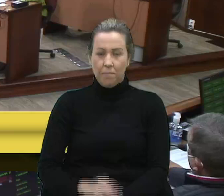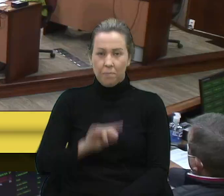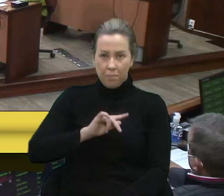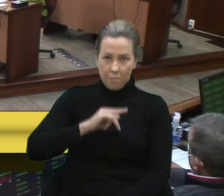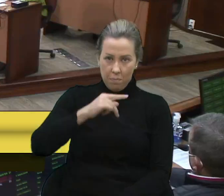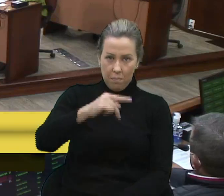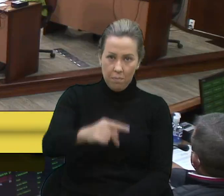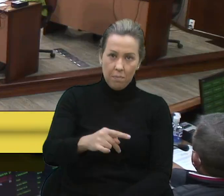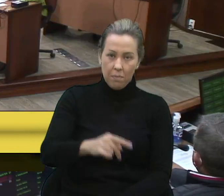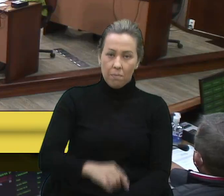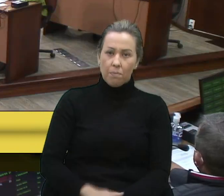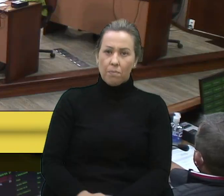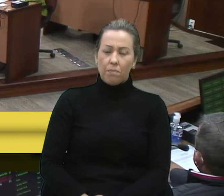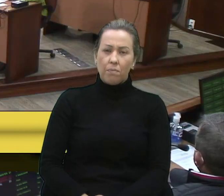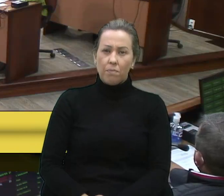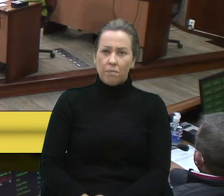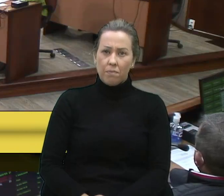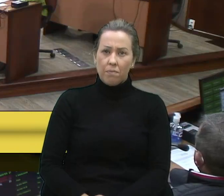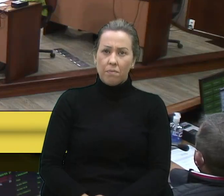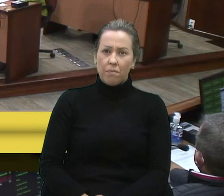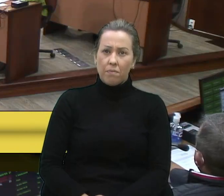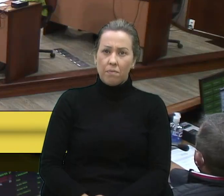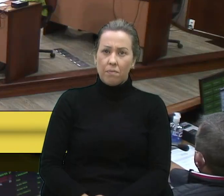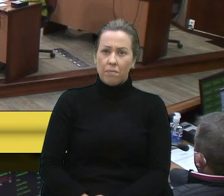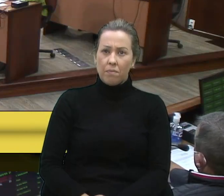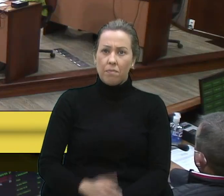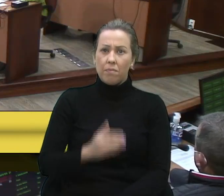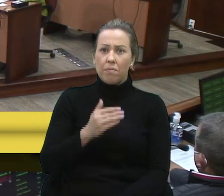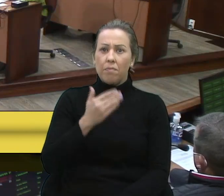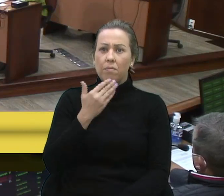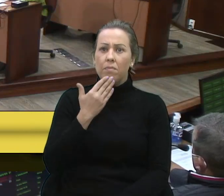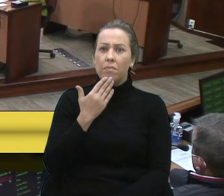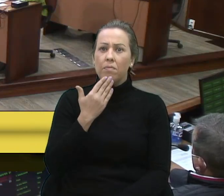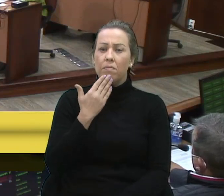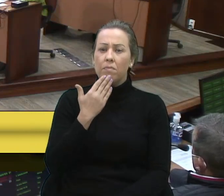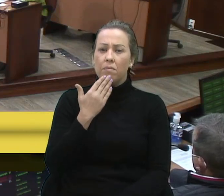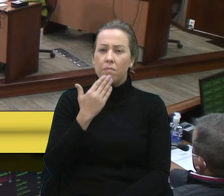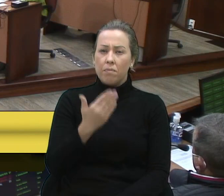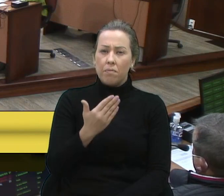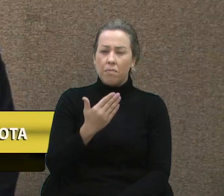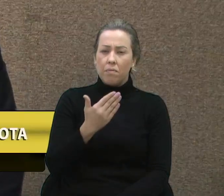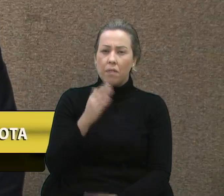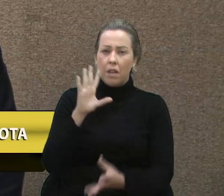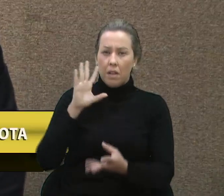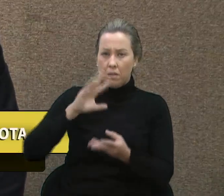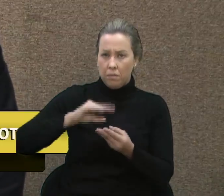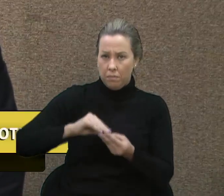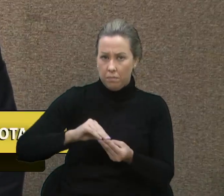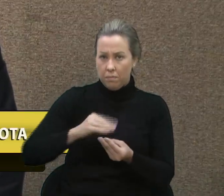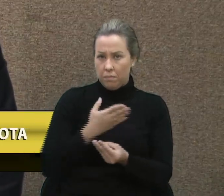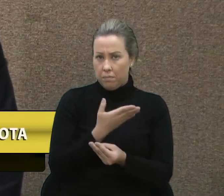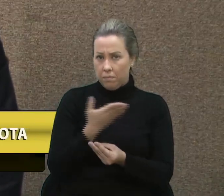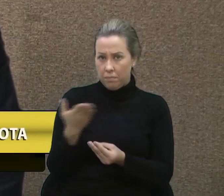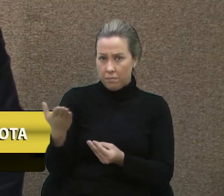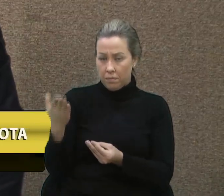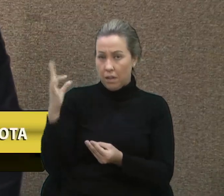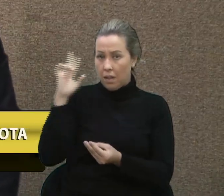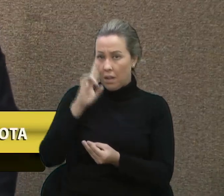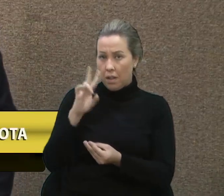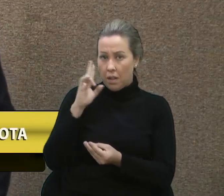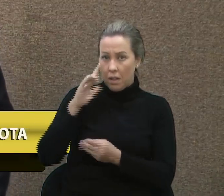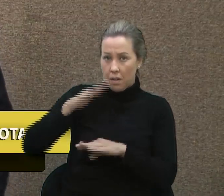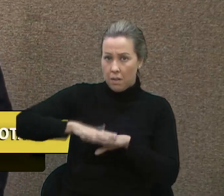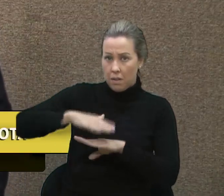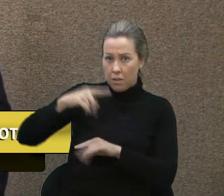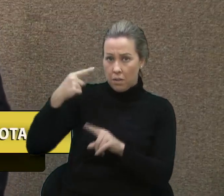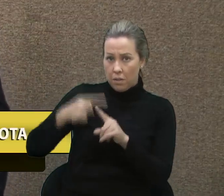Eu vou ser bem breve. Eu só queria deixar aqui e relembrar mais uma